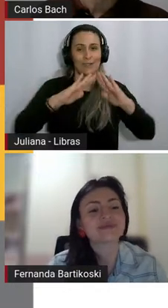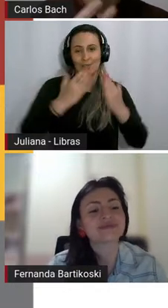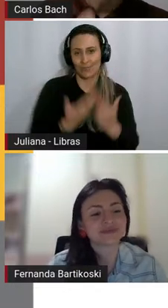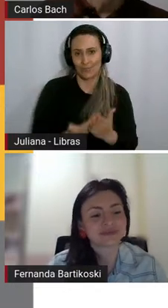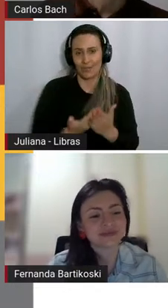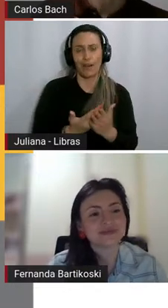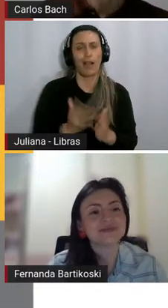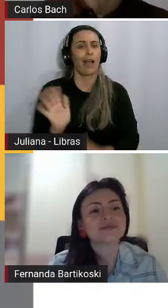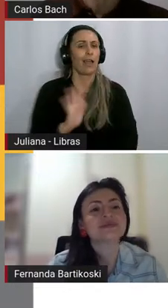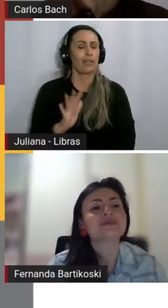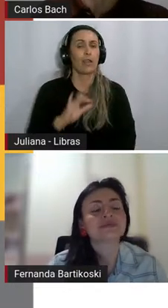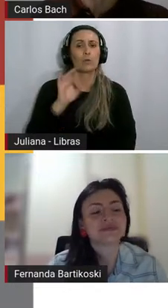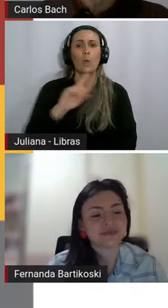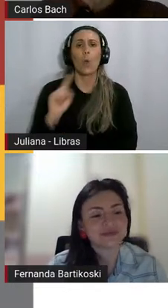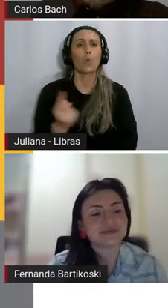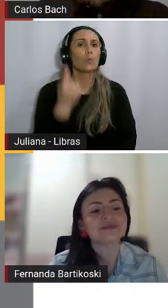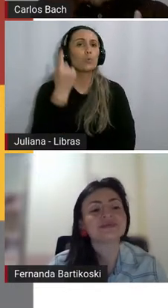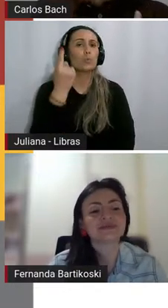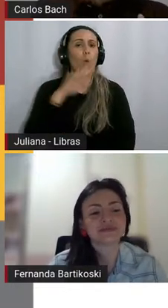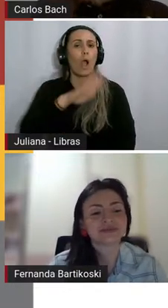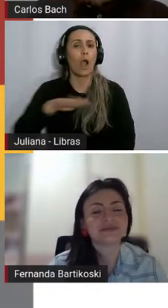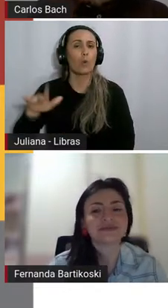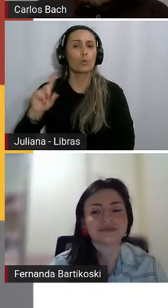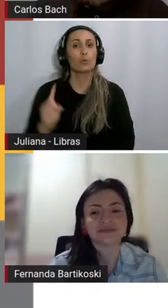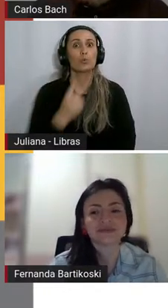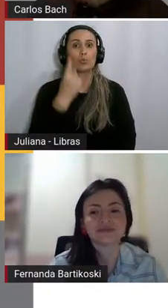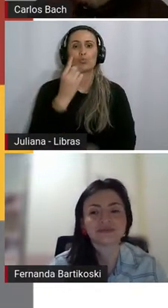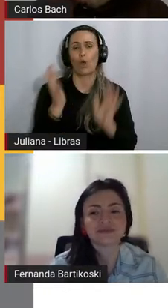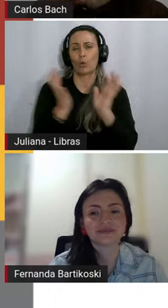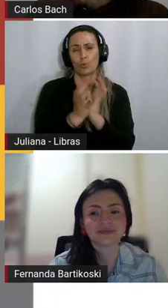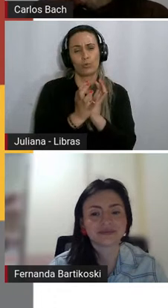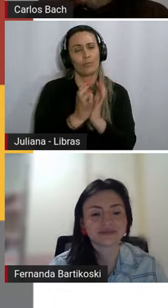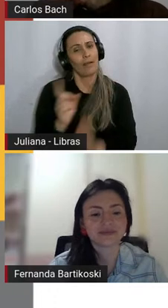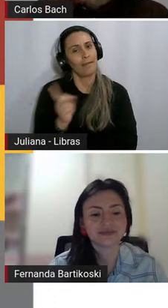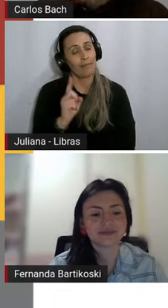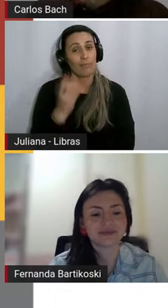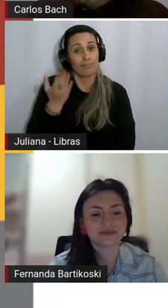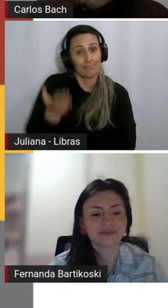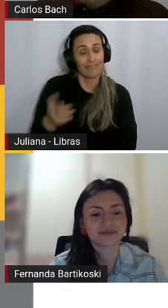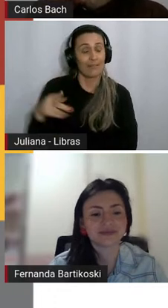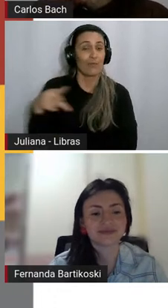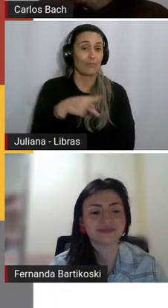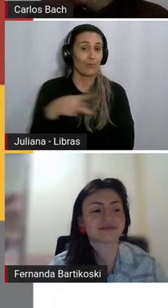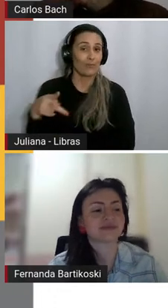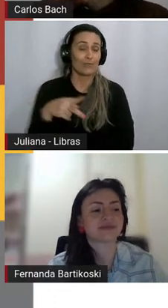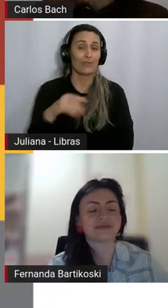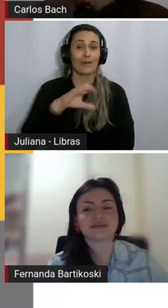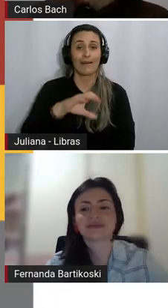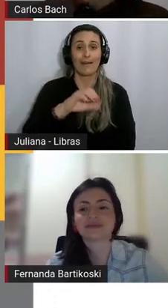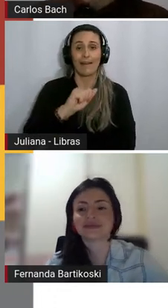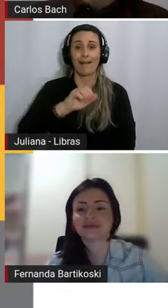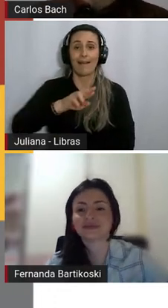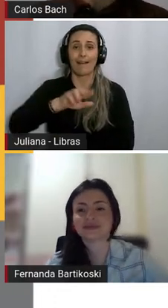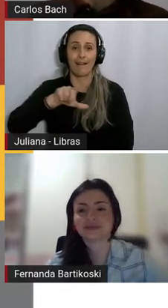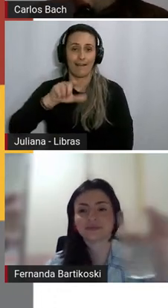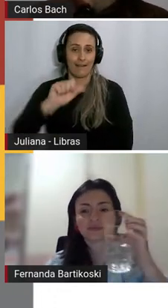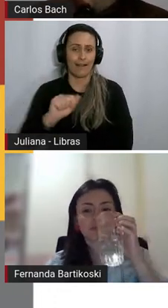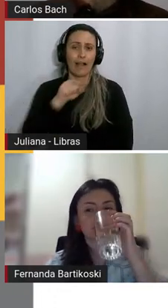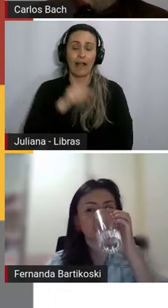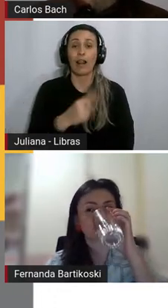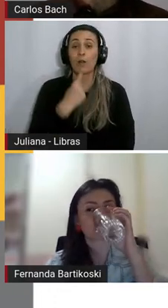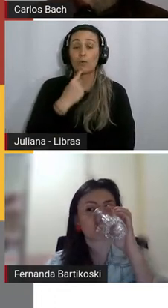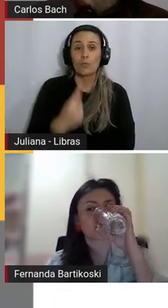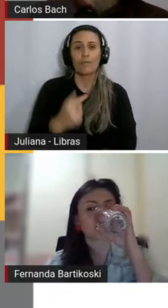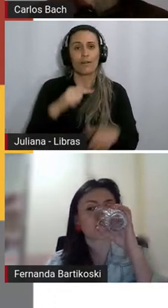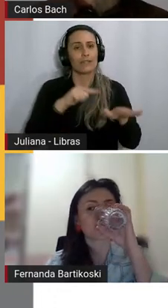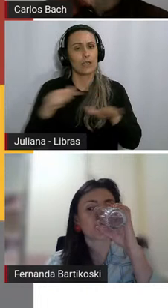aluno ou uma turma ou um professor. A professora Carla Cristiane Ullmann, a leitura é realizada uma vez na semana, onde tem um